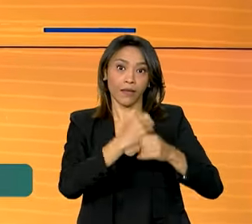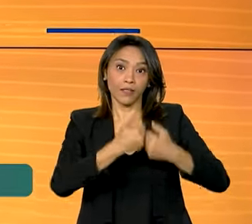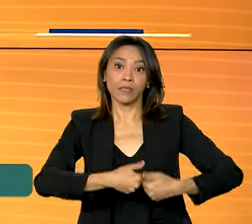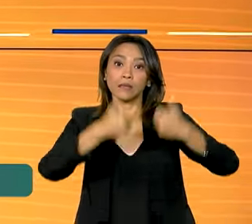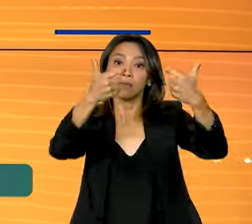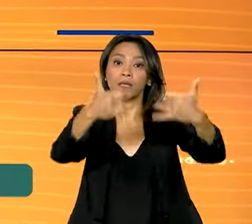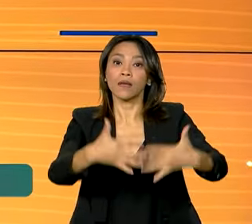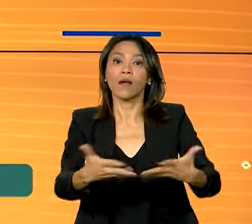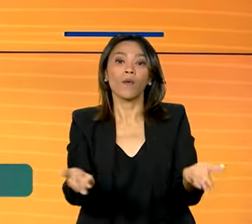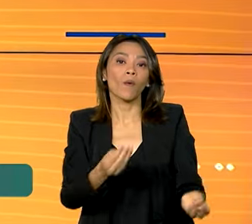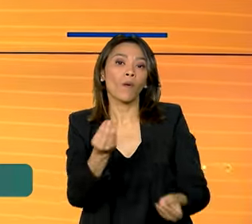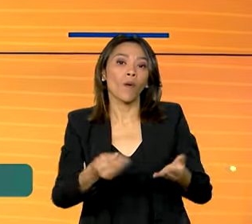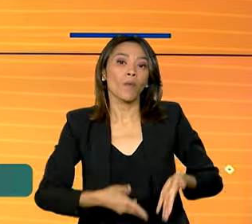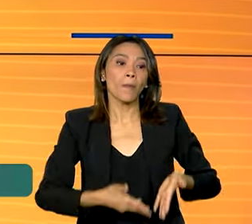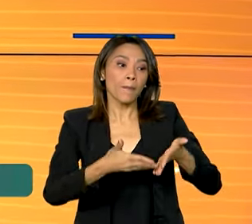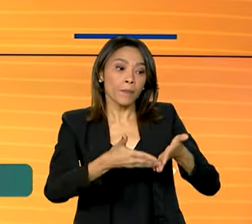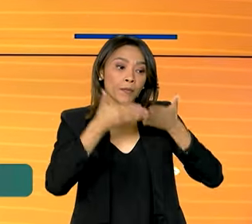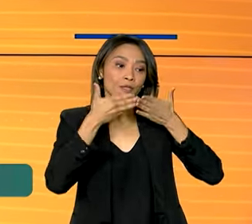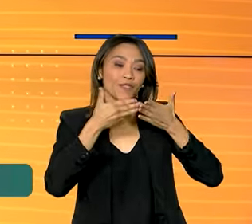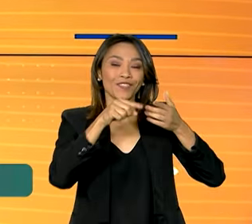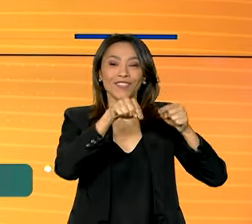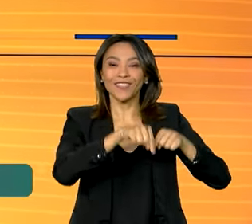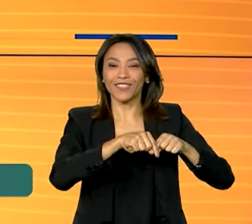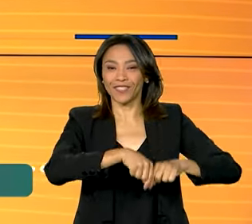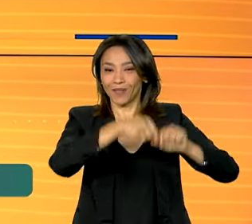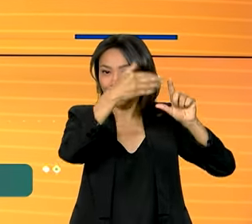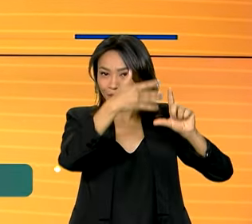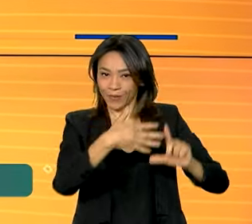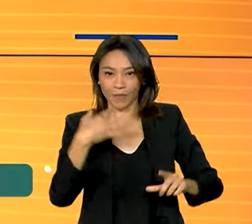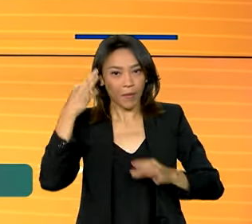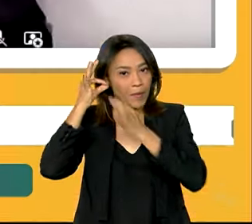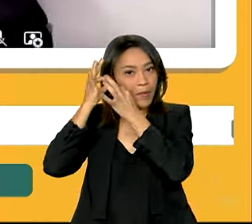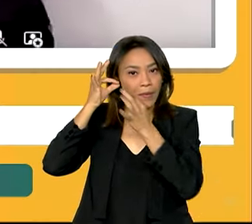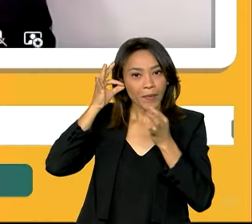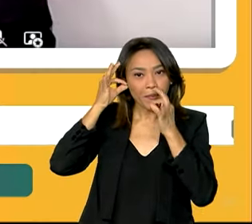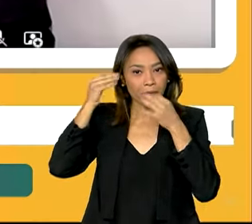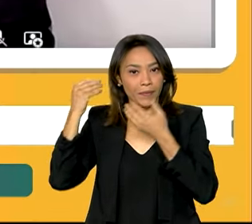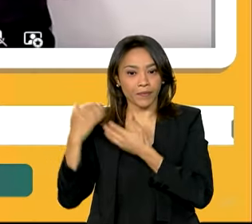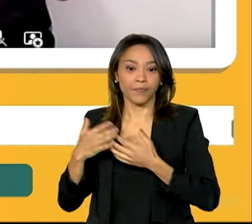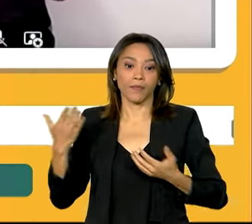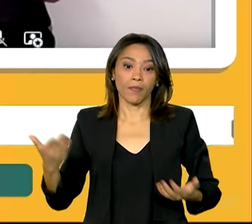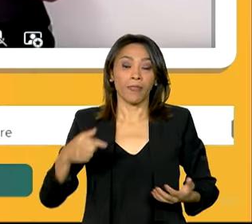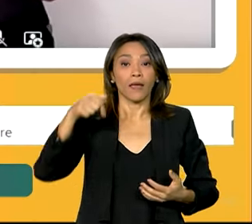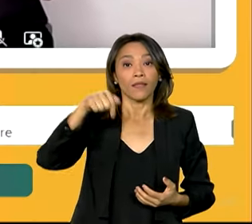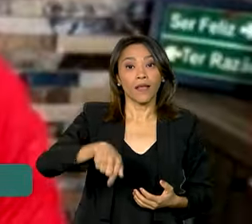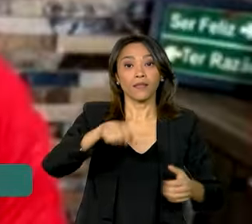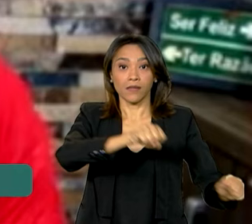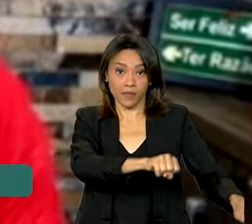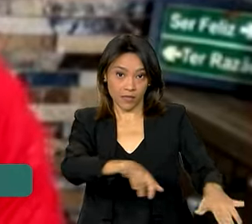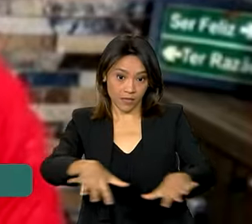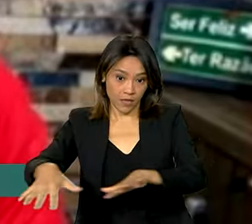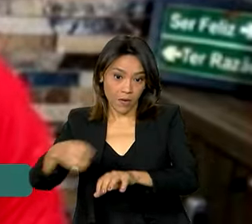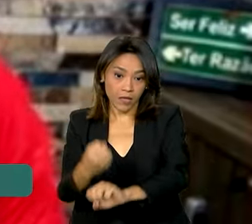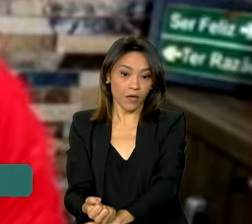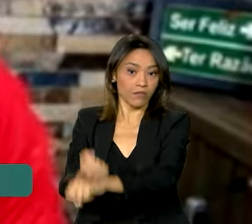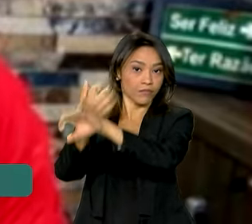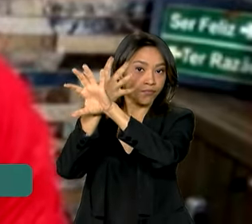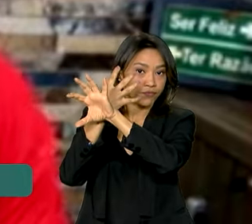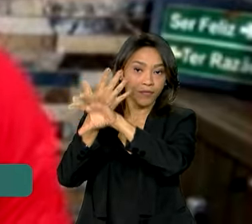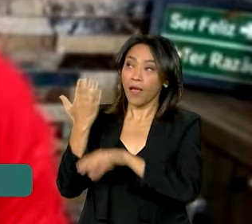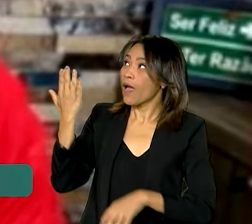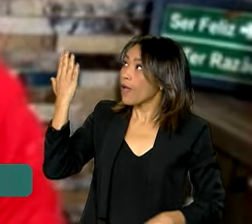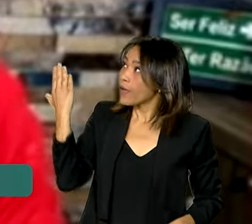as solicitações na Central de Serviços Meu INSS. Na live desta semana, no YouTube, o educador